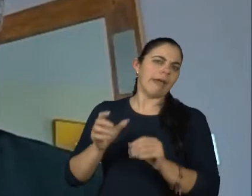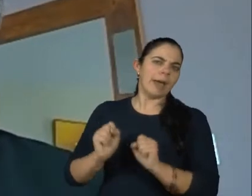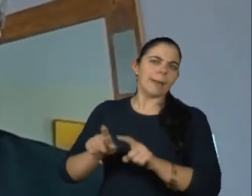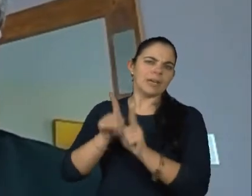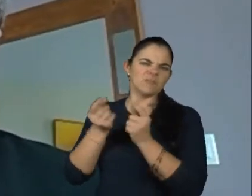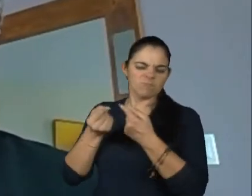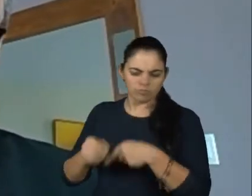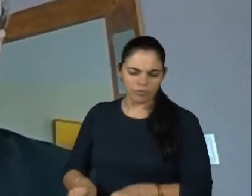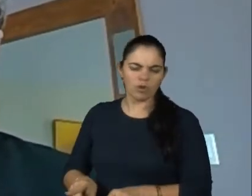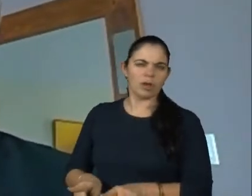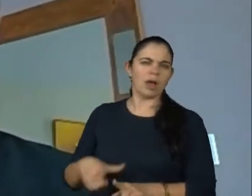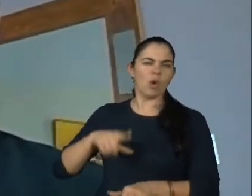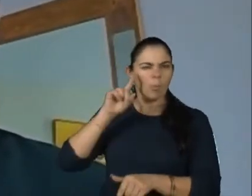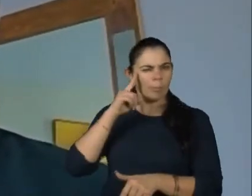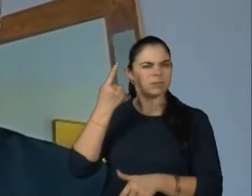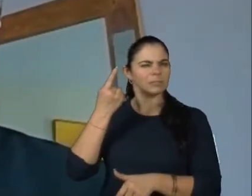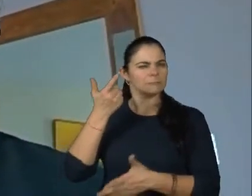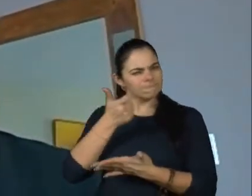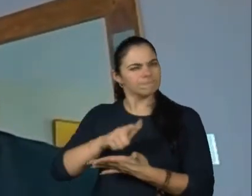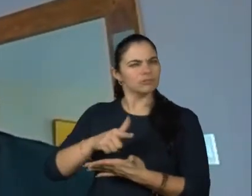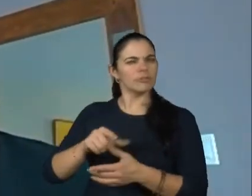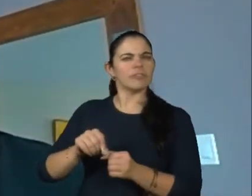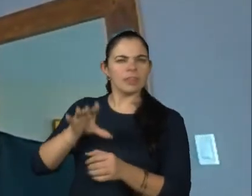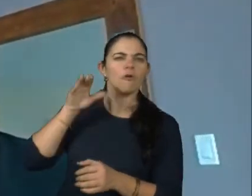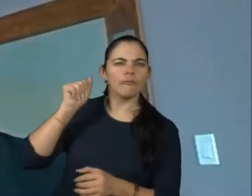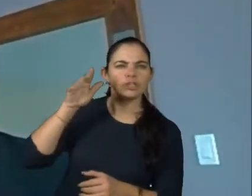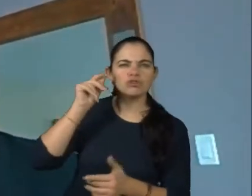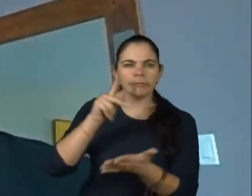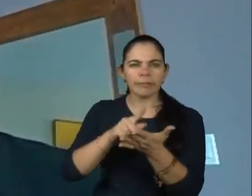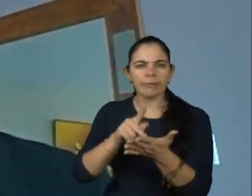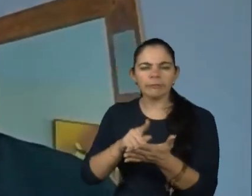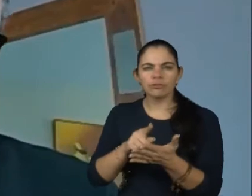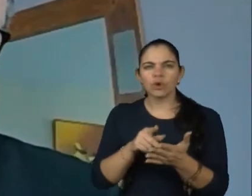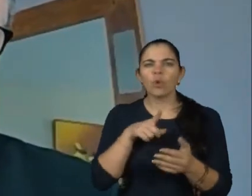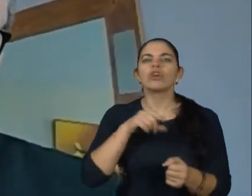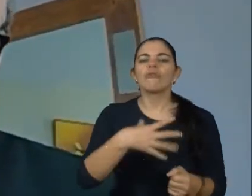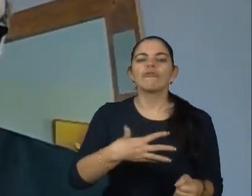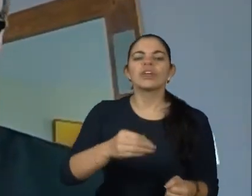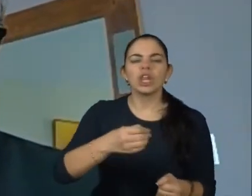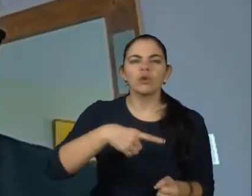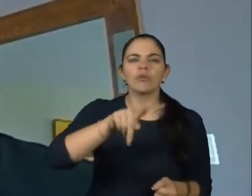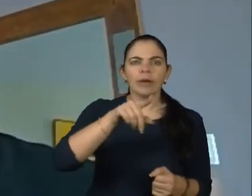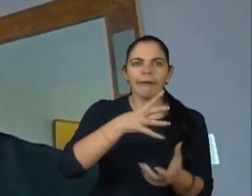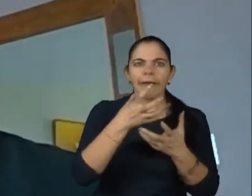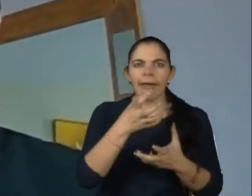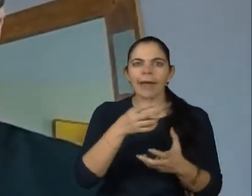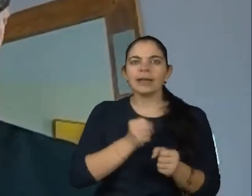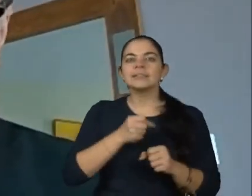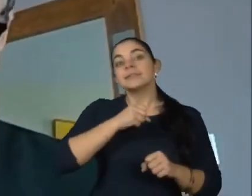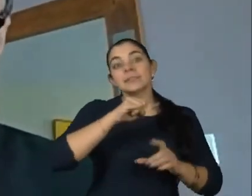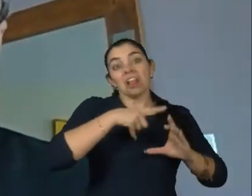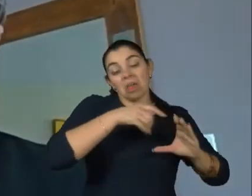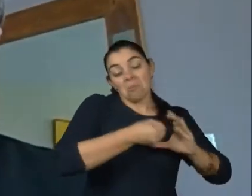provocar novamente um repensar, você está ouvindo realmente o que sua filha ou seu filho com alguma característica